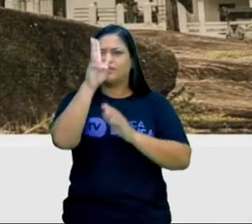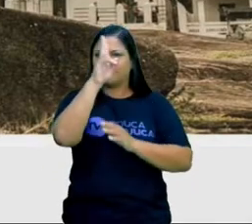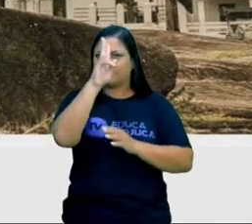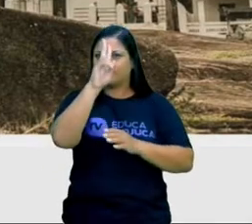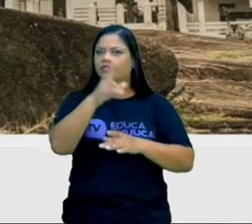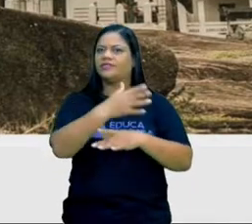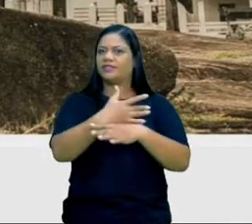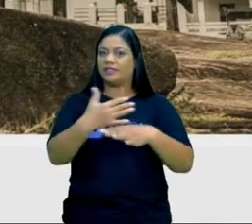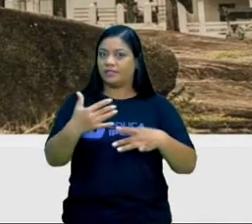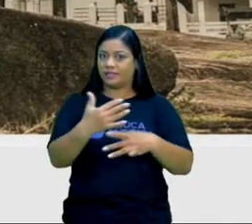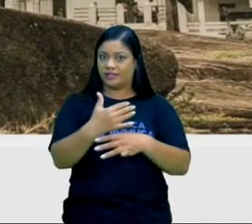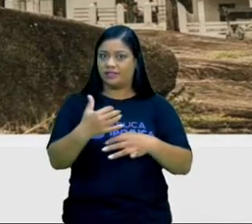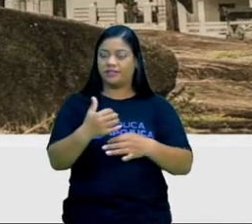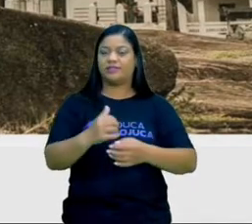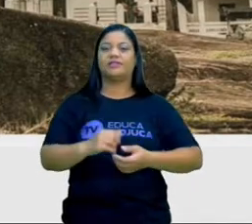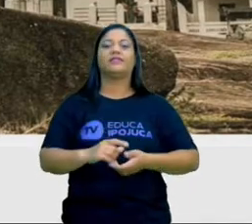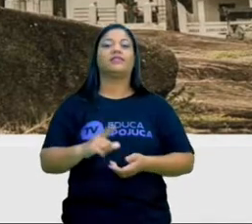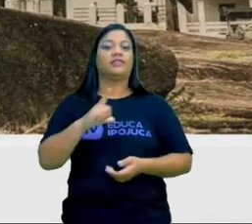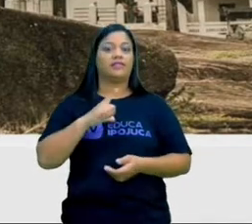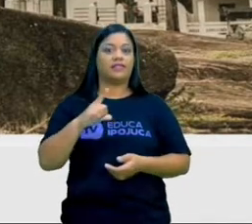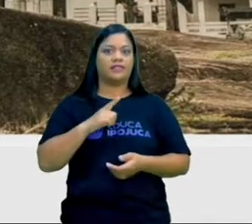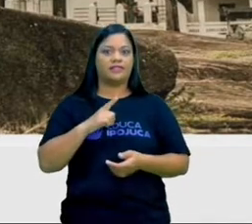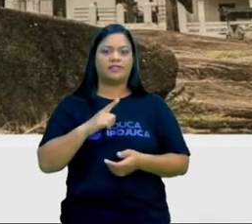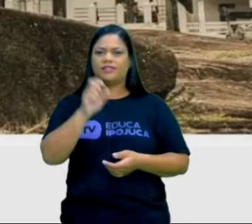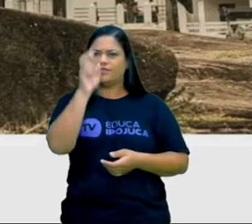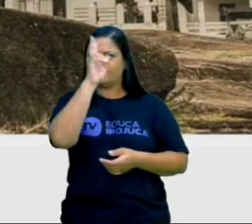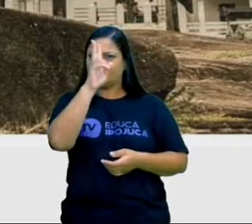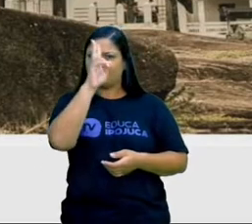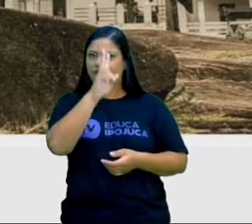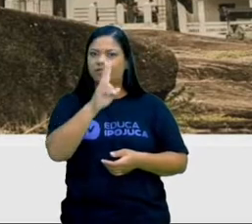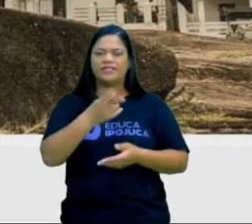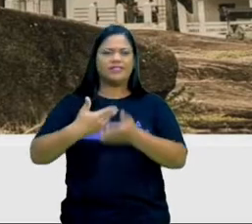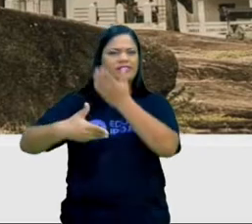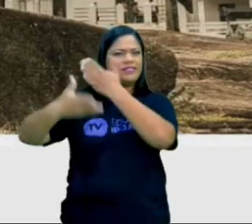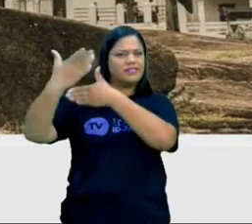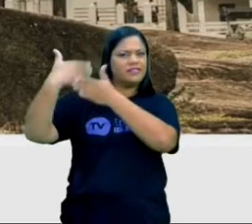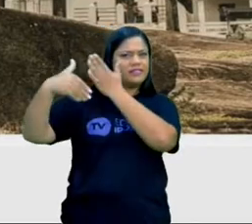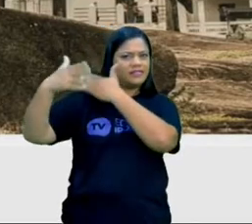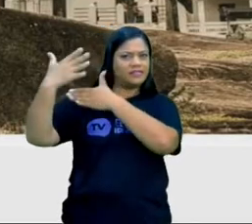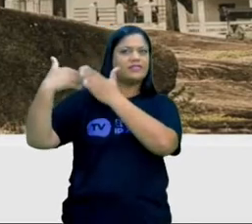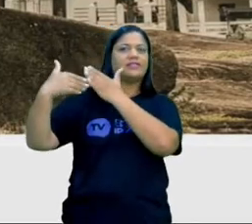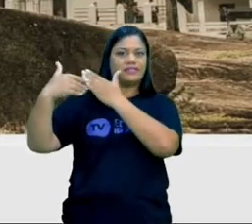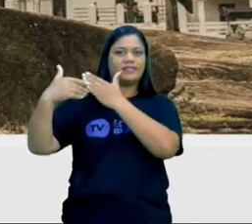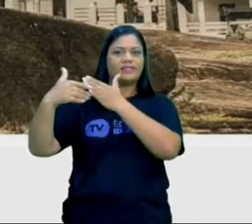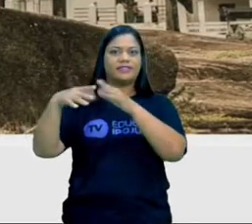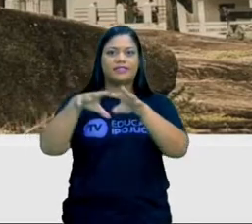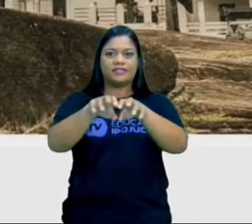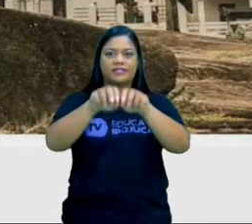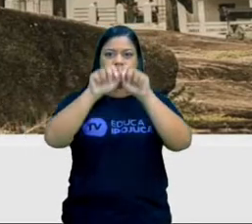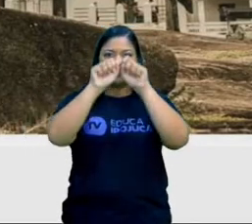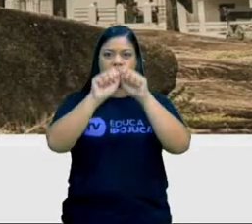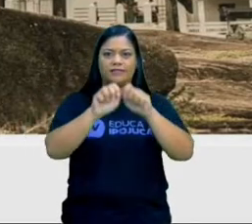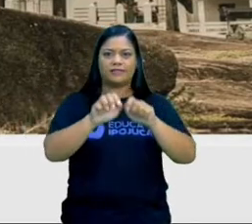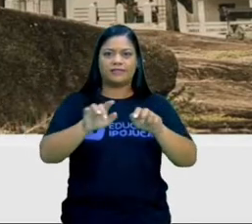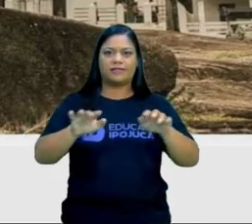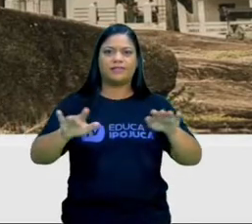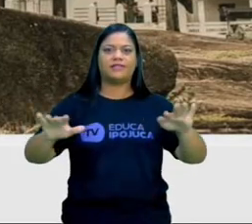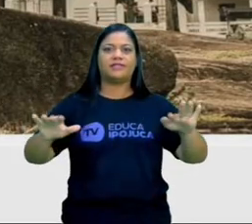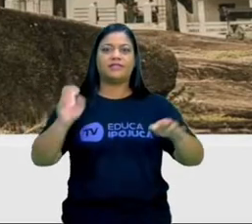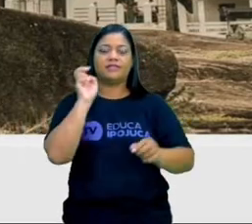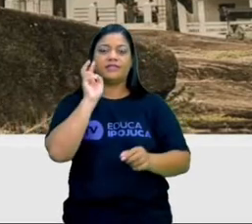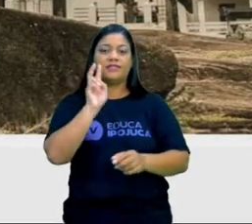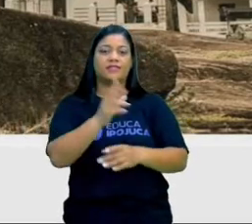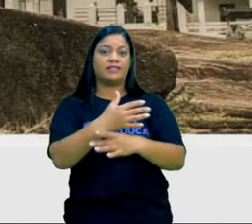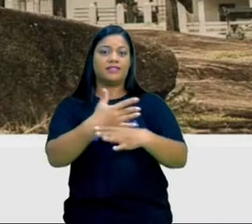município, pois nele existem vestígios históricos daquela época da colonização. Olha aí a